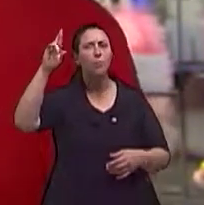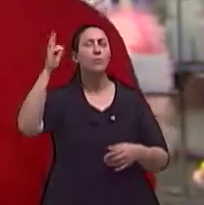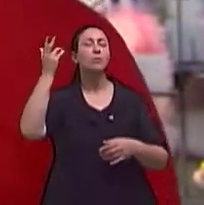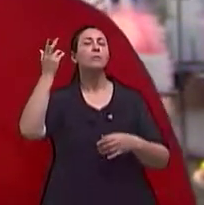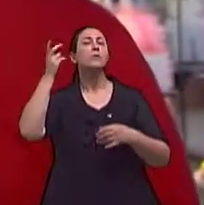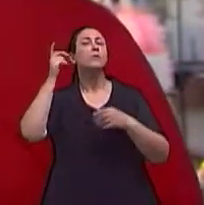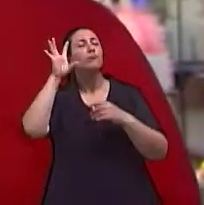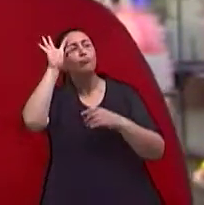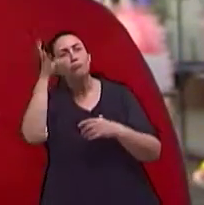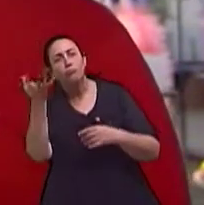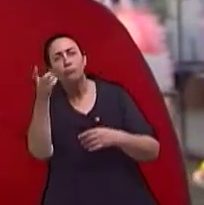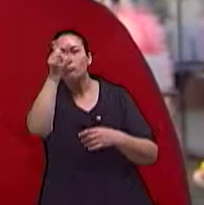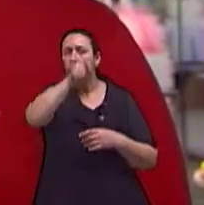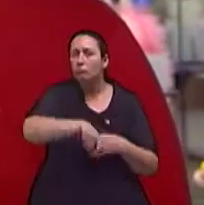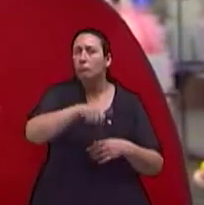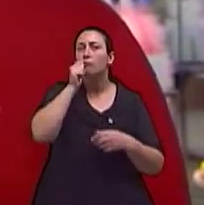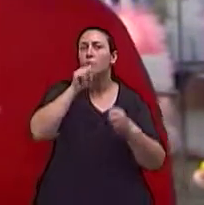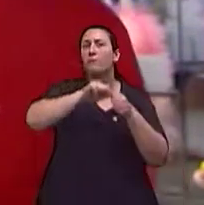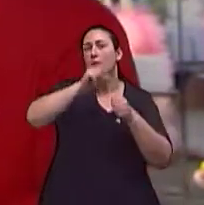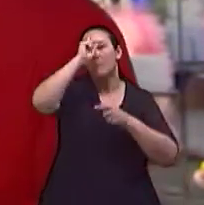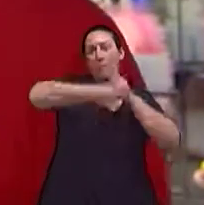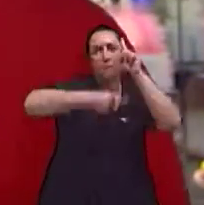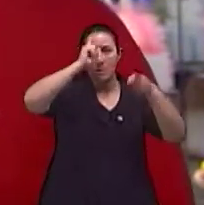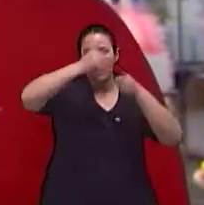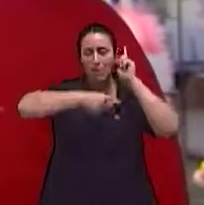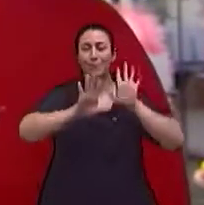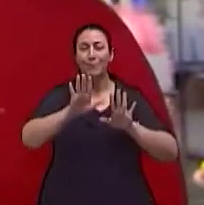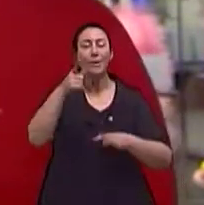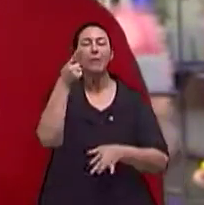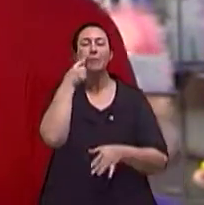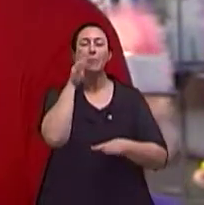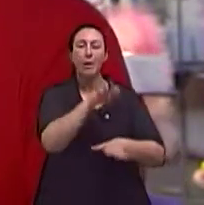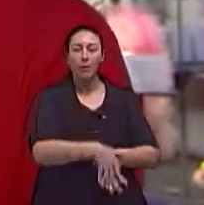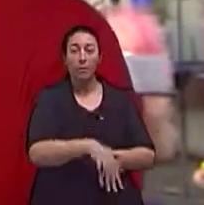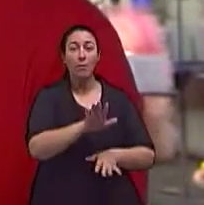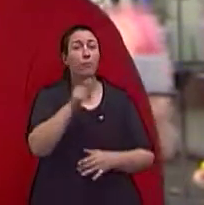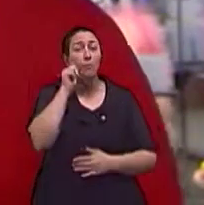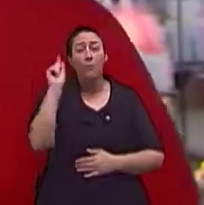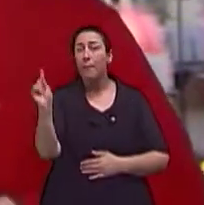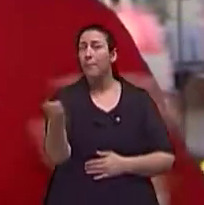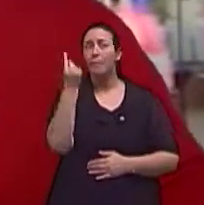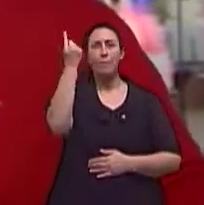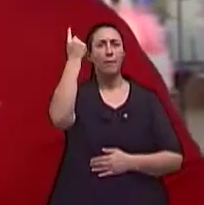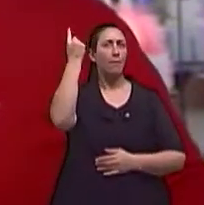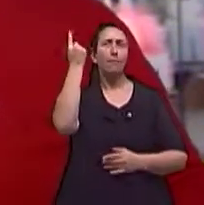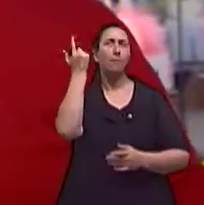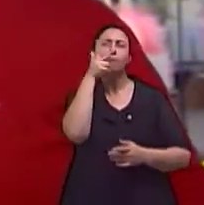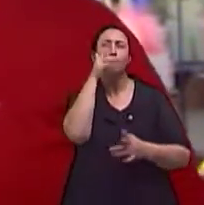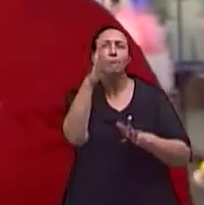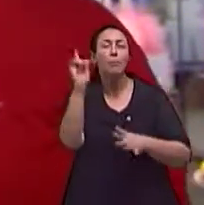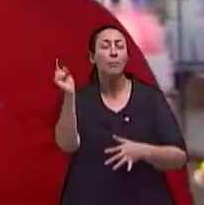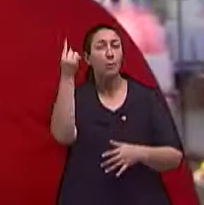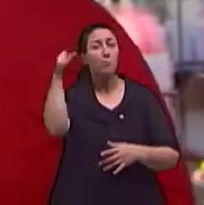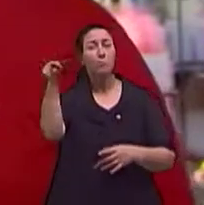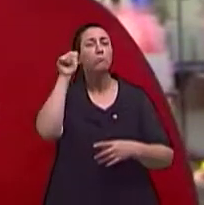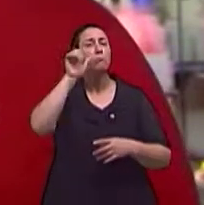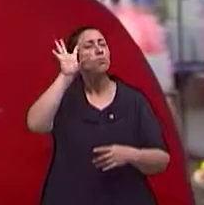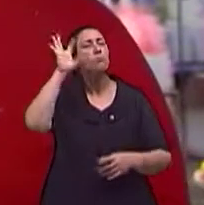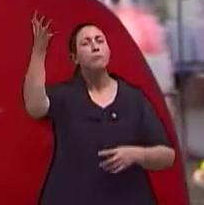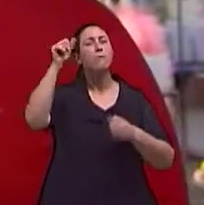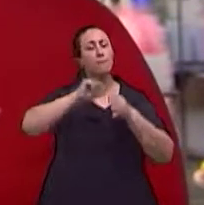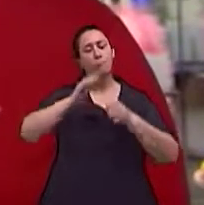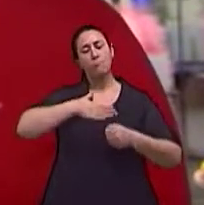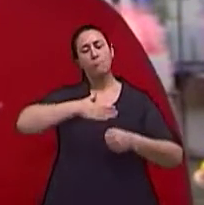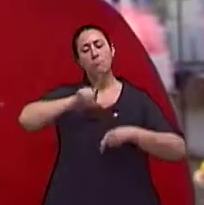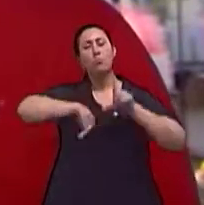estúdios que decidiam os filmes que elas iam fazer. A Merlin, por exemplo, que a gente citou, foi uma das primeiras a se tornar produtora independente e escolher os seus